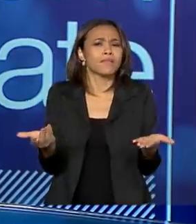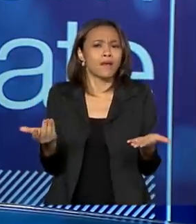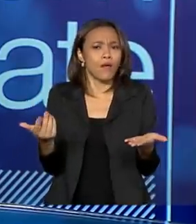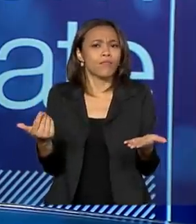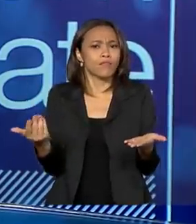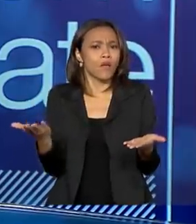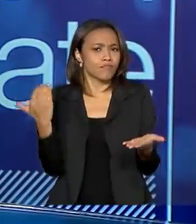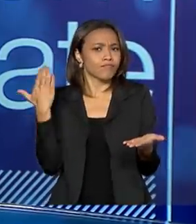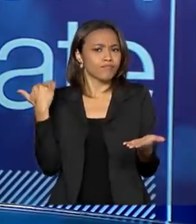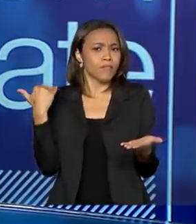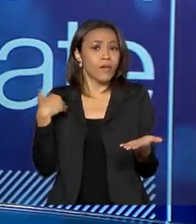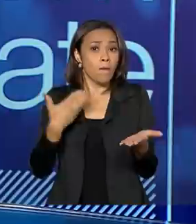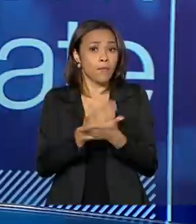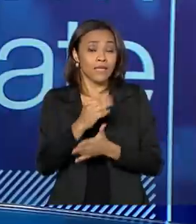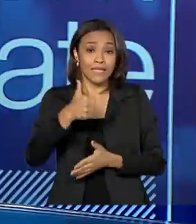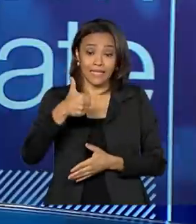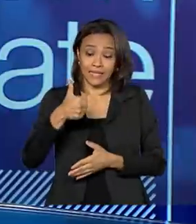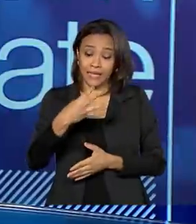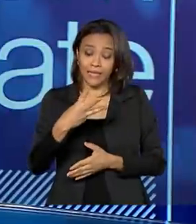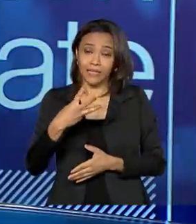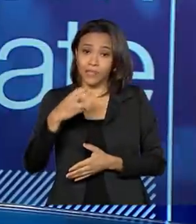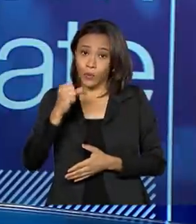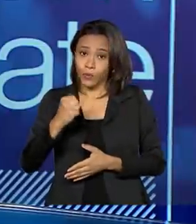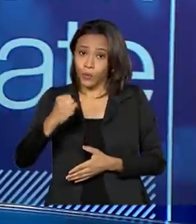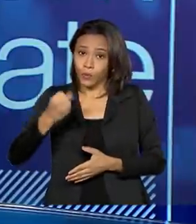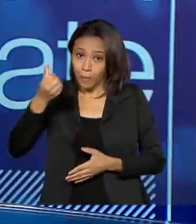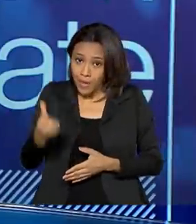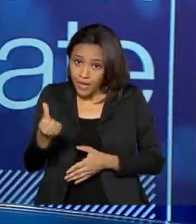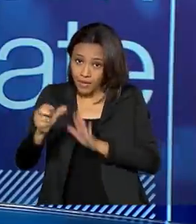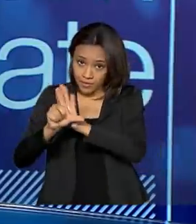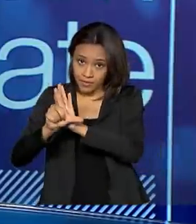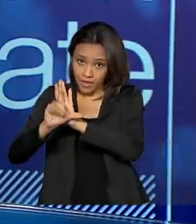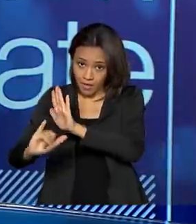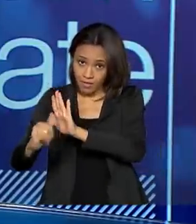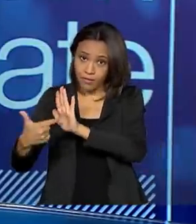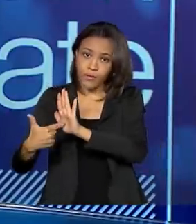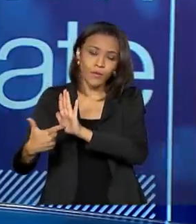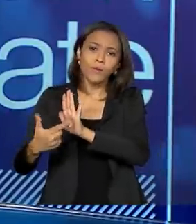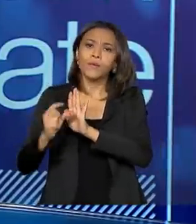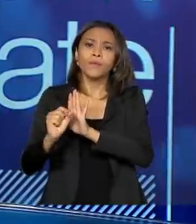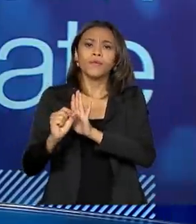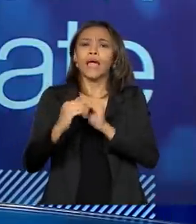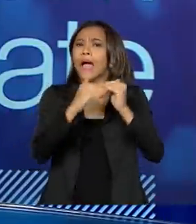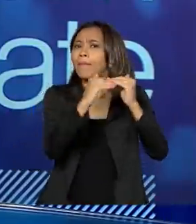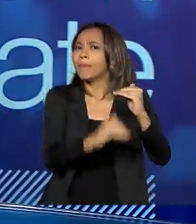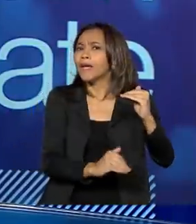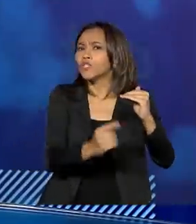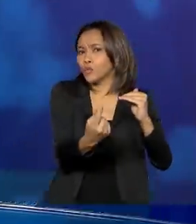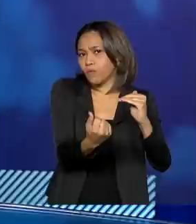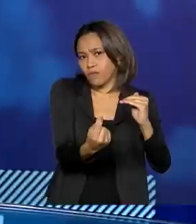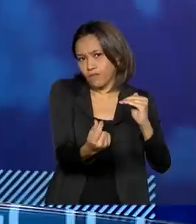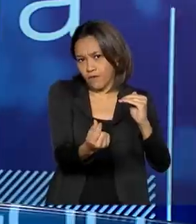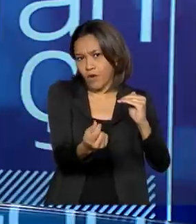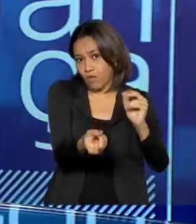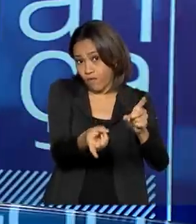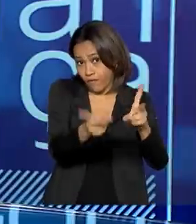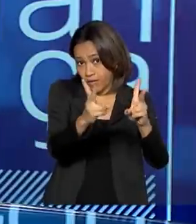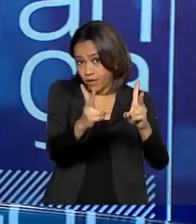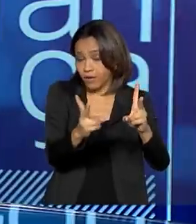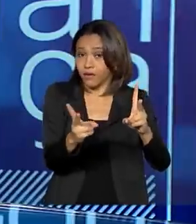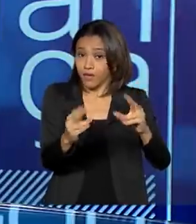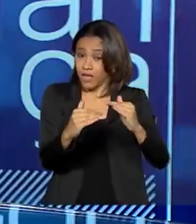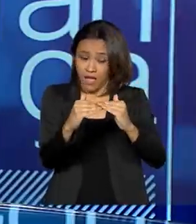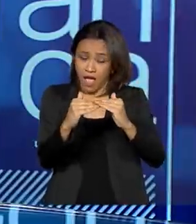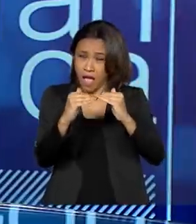aprovação, na Lei 13.886, da possibilidade da alienação abaixo do valor do mercado, desde que não seja